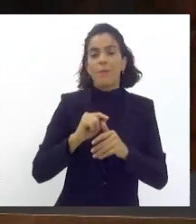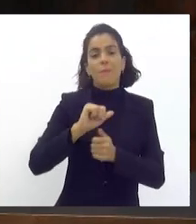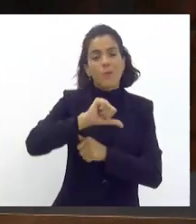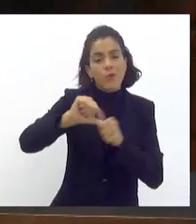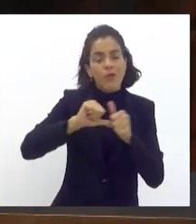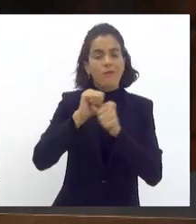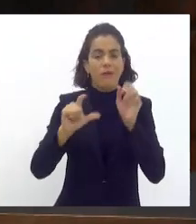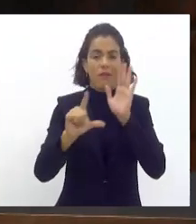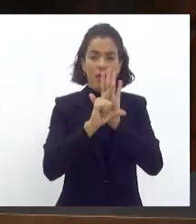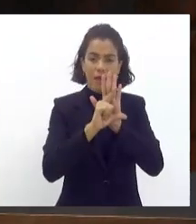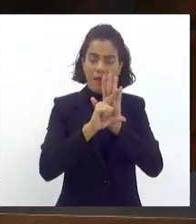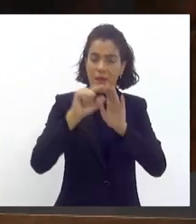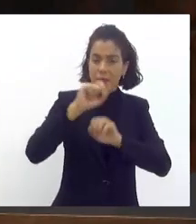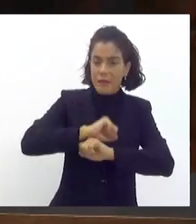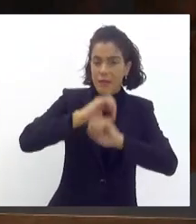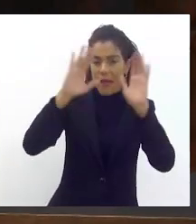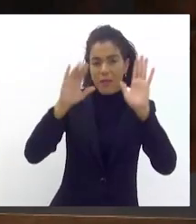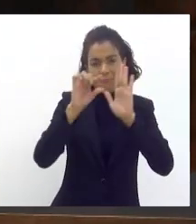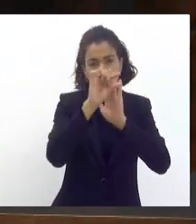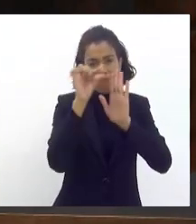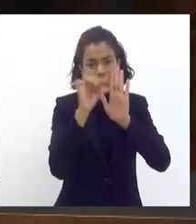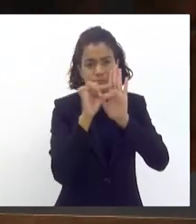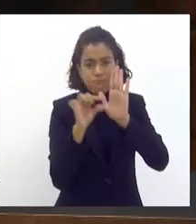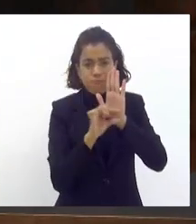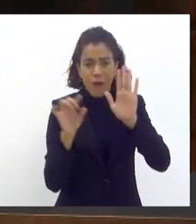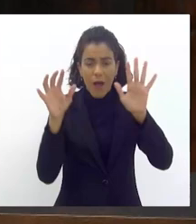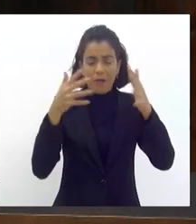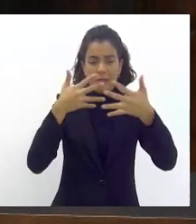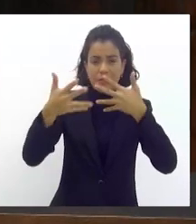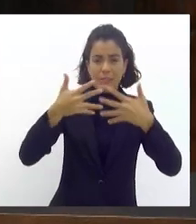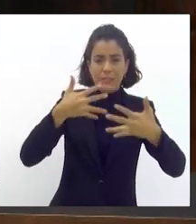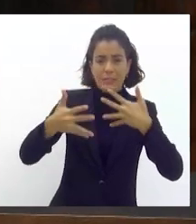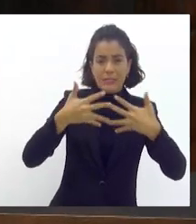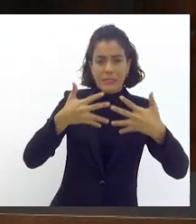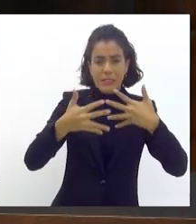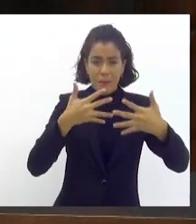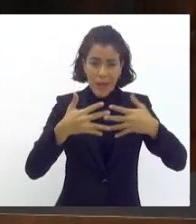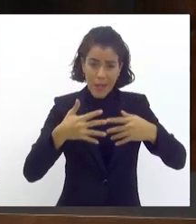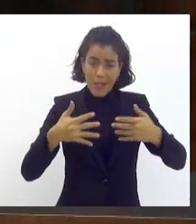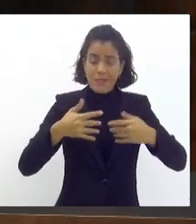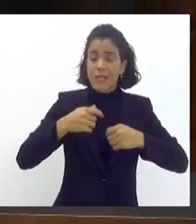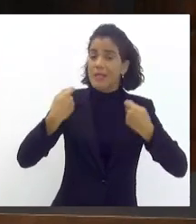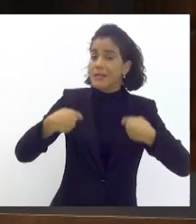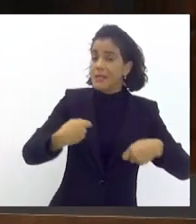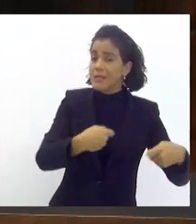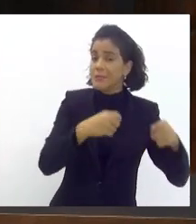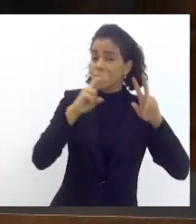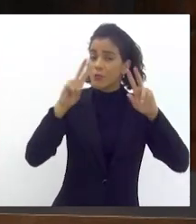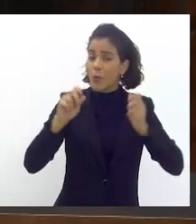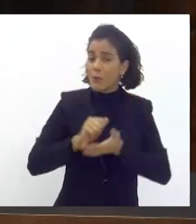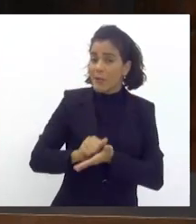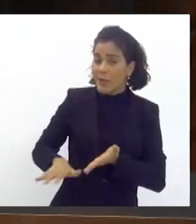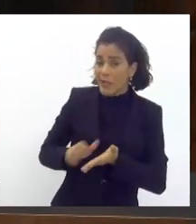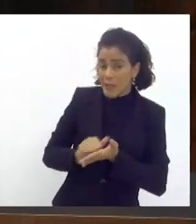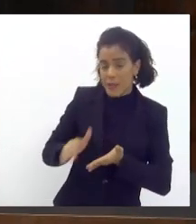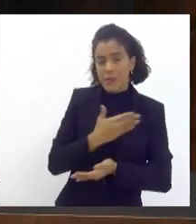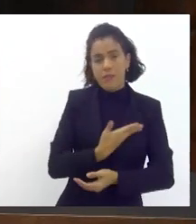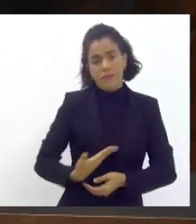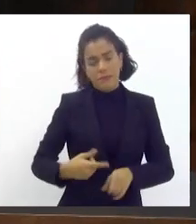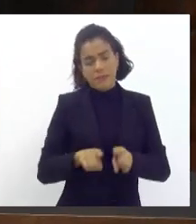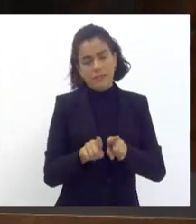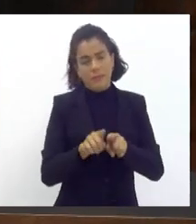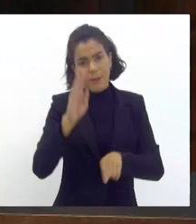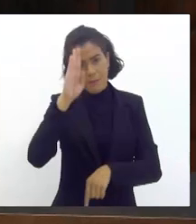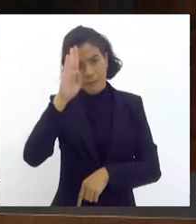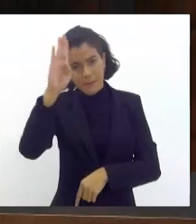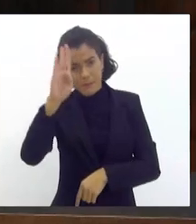com regras claras, tanto em prol da transparência necessária a todos os gastos públicos, as despesas públicas, mas principalmente no que